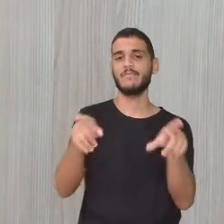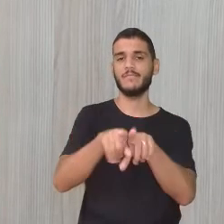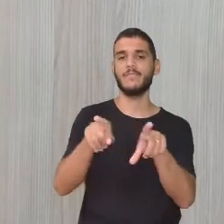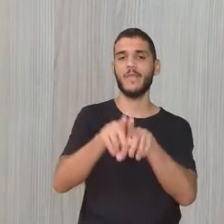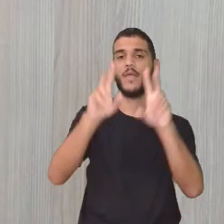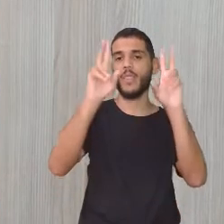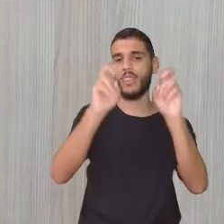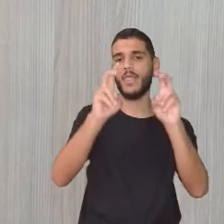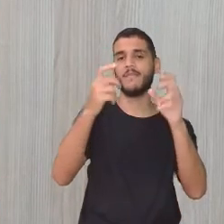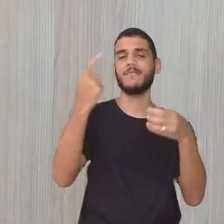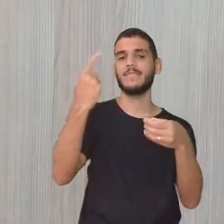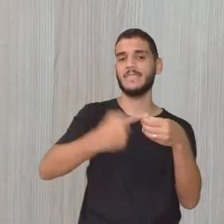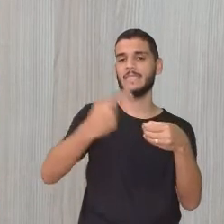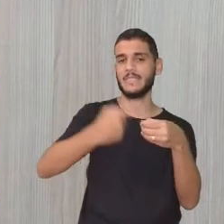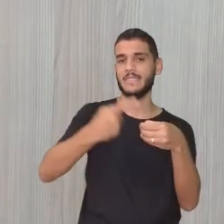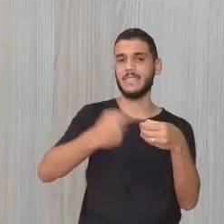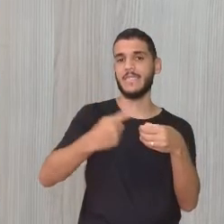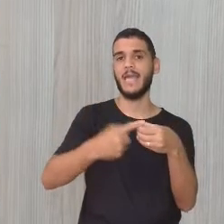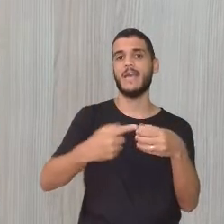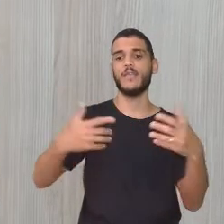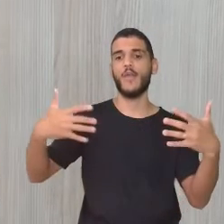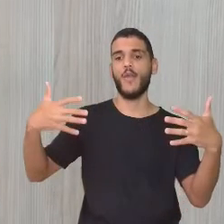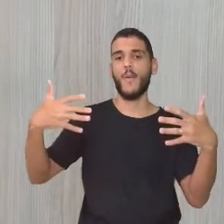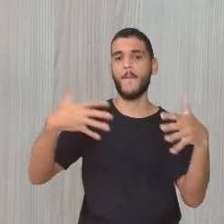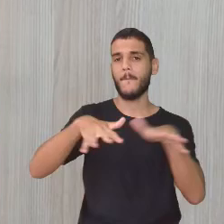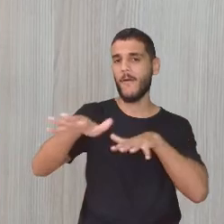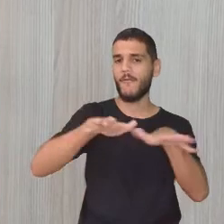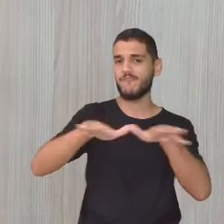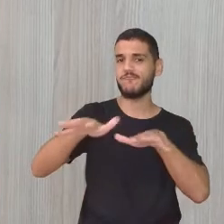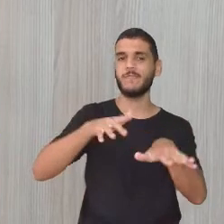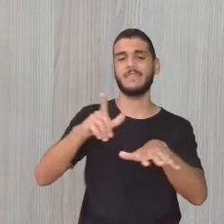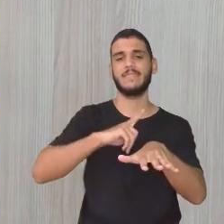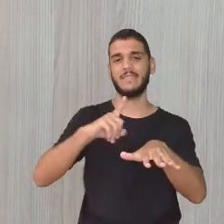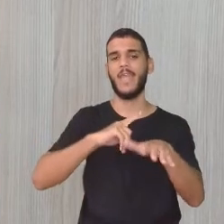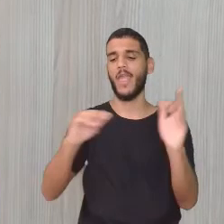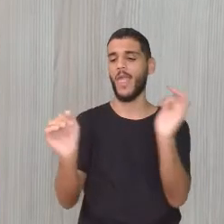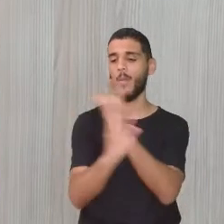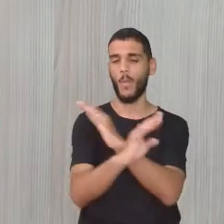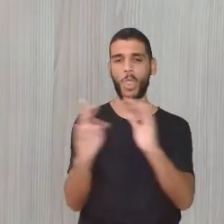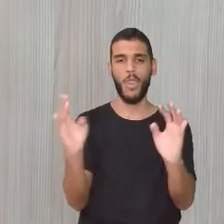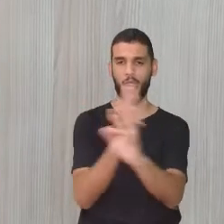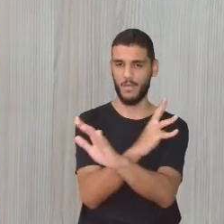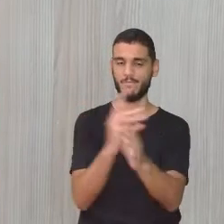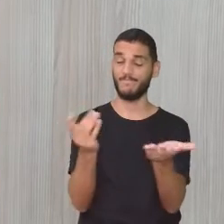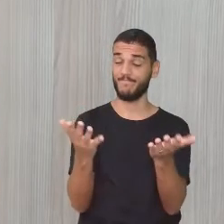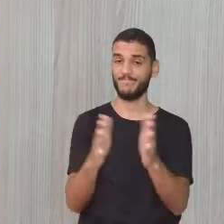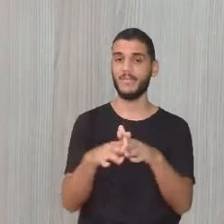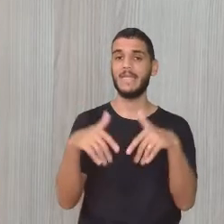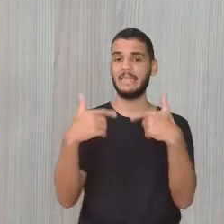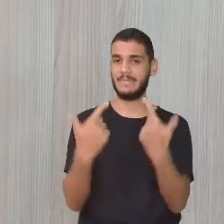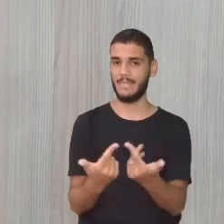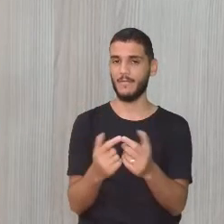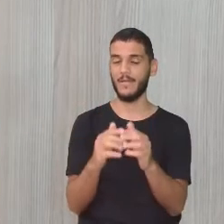mais acelerada, Existem, inclusive, estudos que em áreas mais urbanizadas, assim,